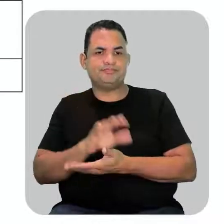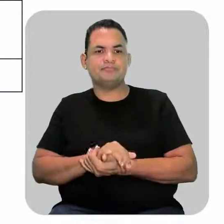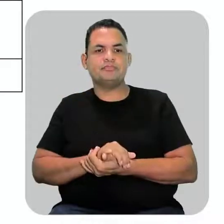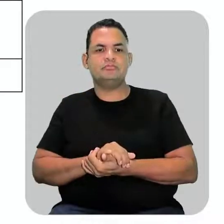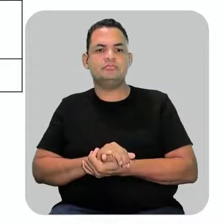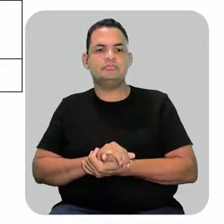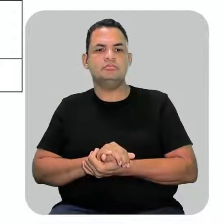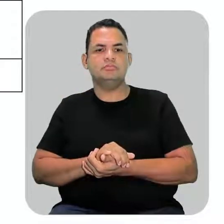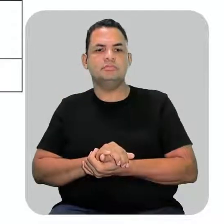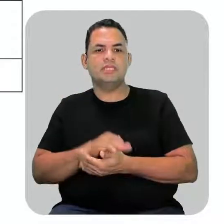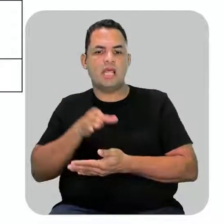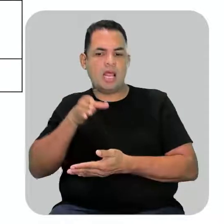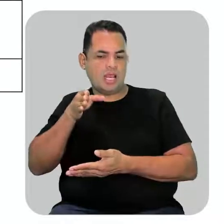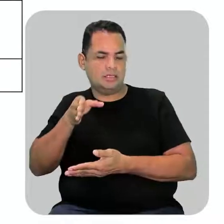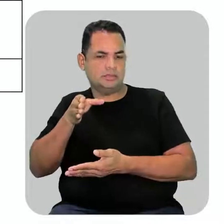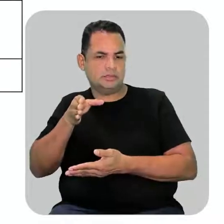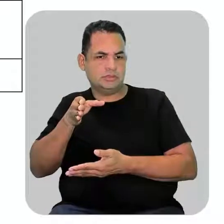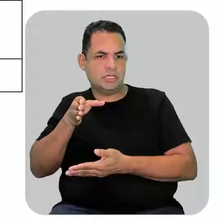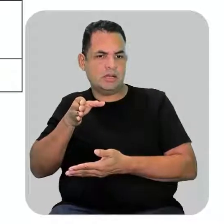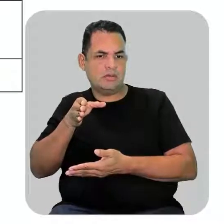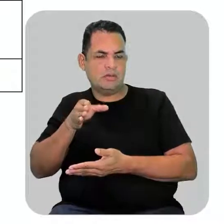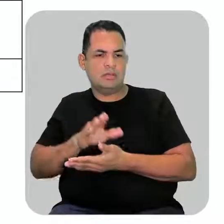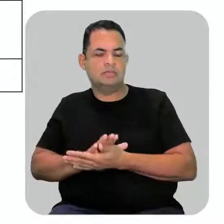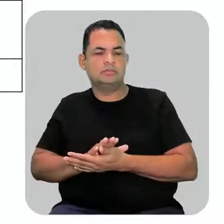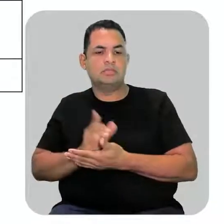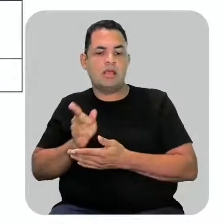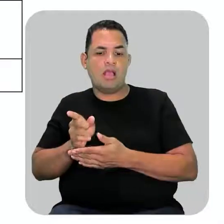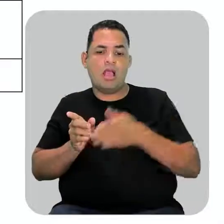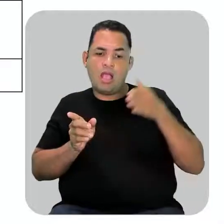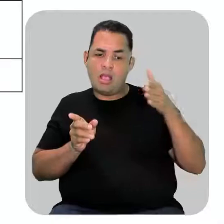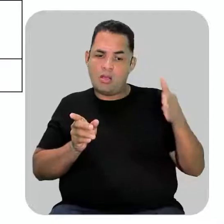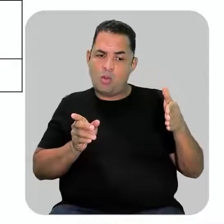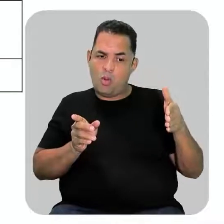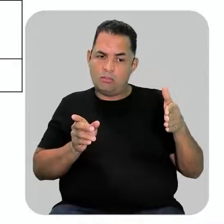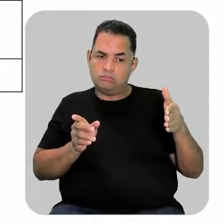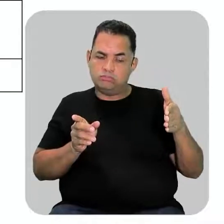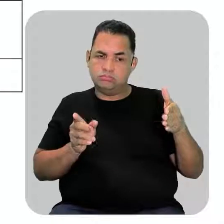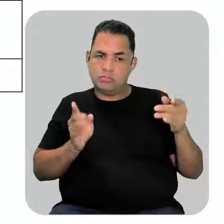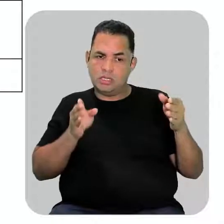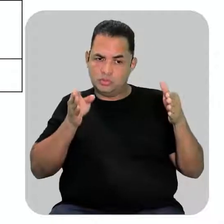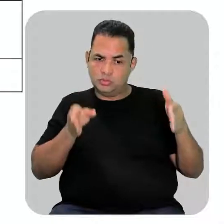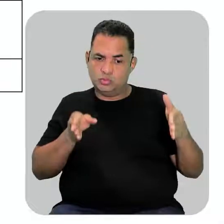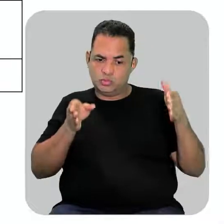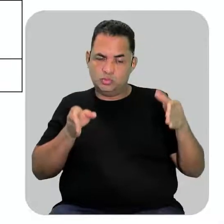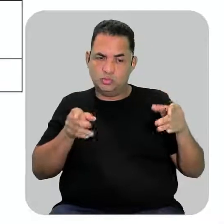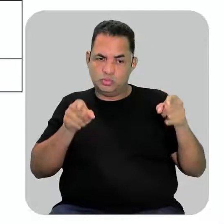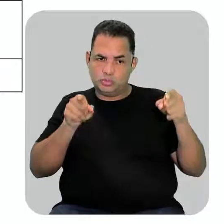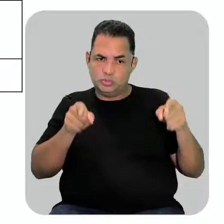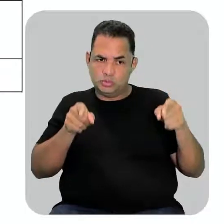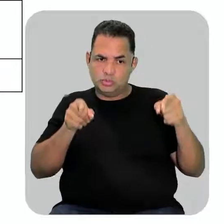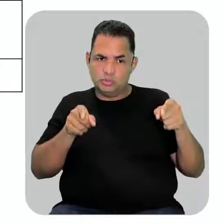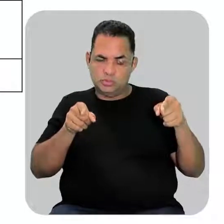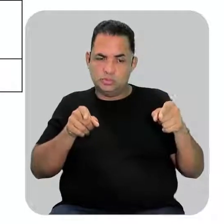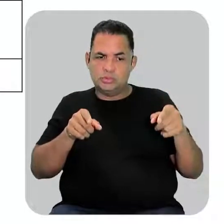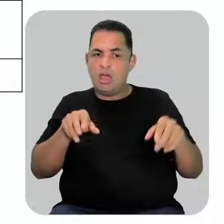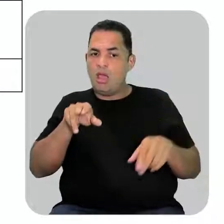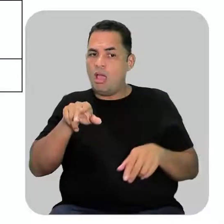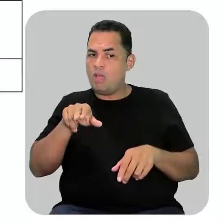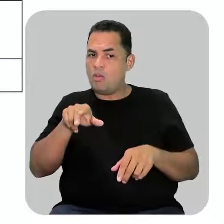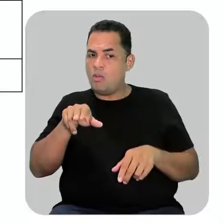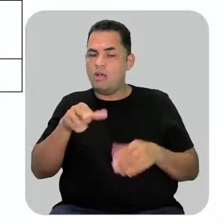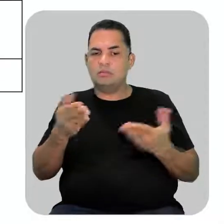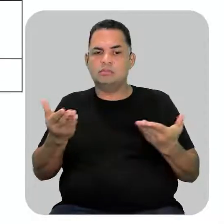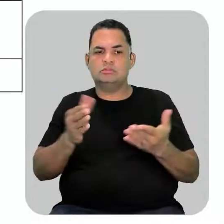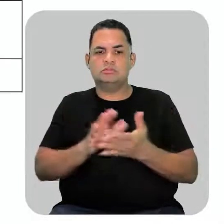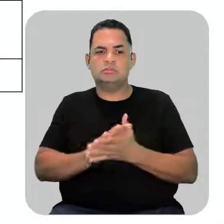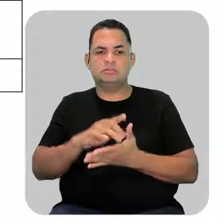que essa extremidade aqui, CH3, é igual a essa extremidade aqui, CH3. Isso, isopropil. E aí, nós